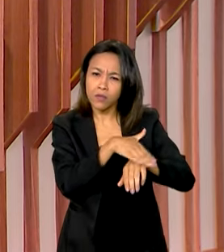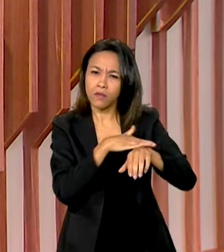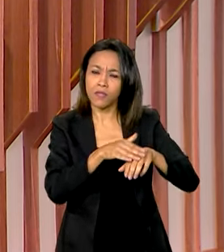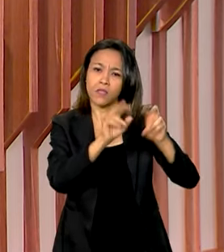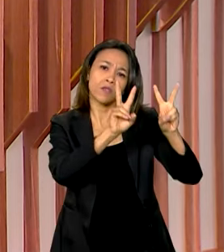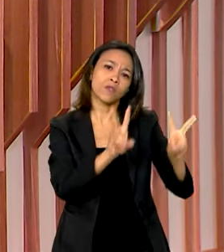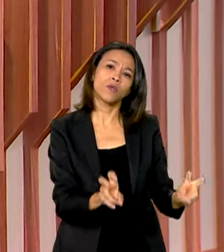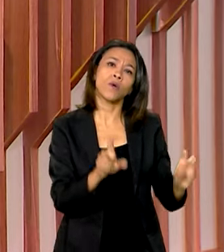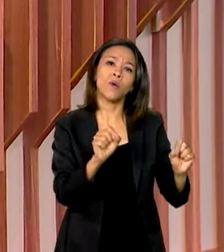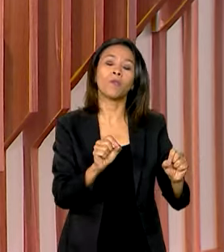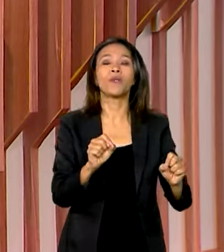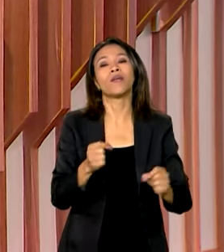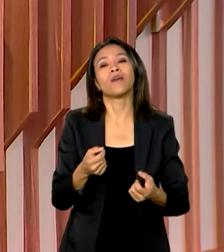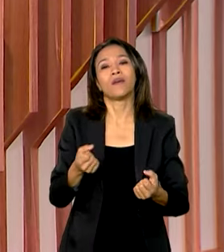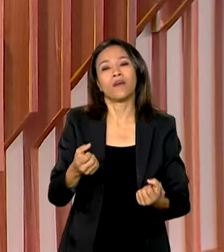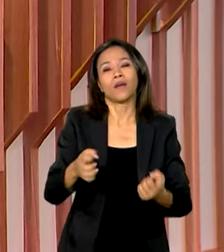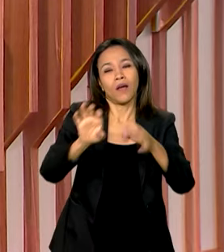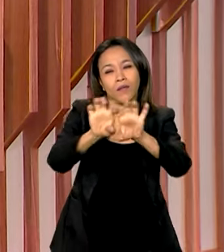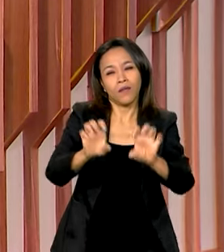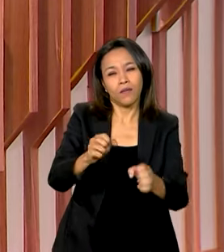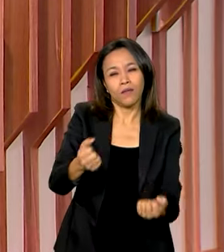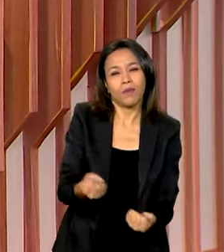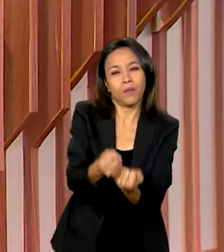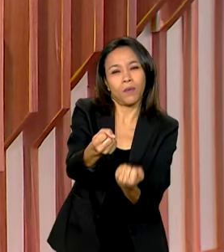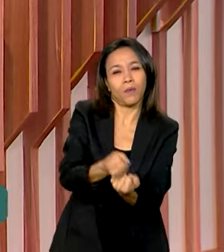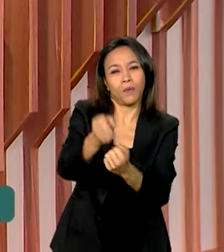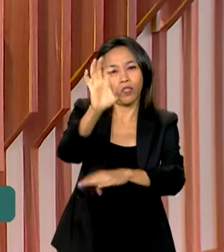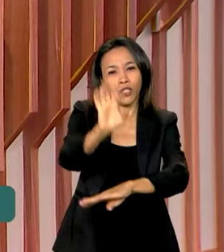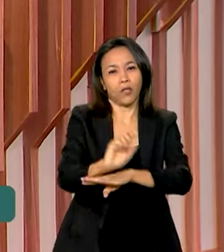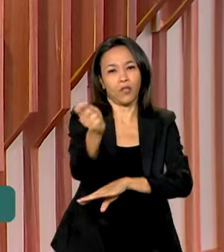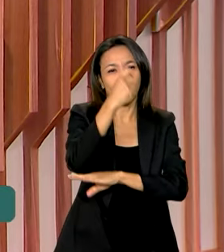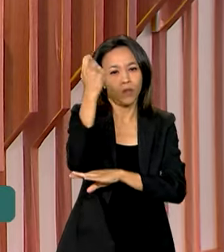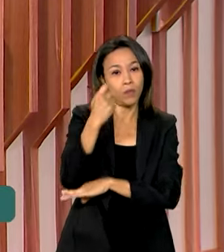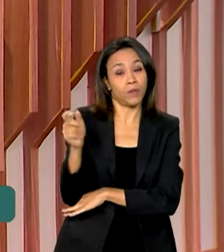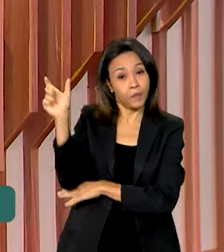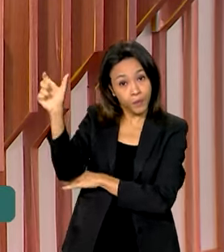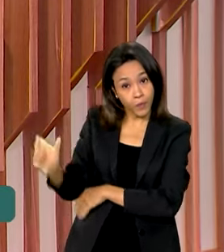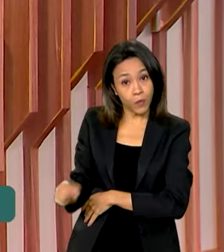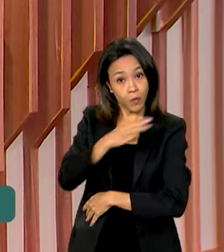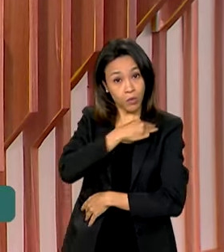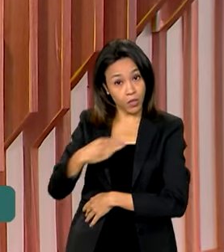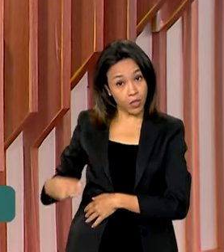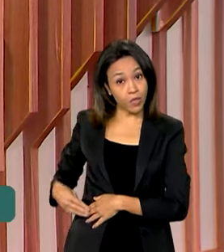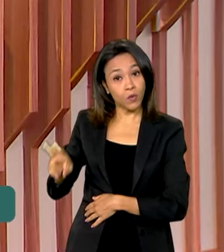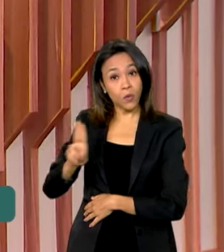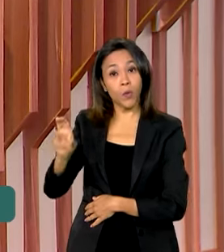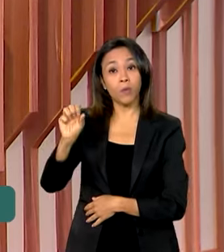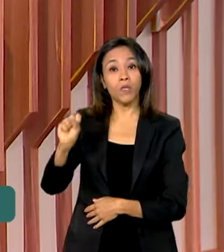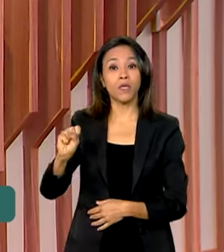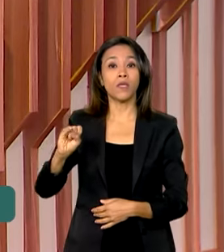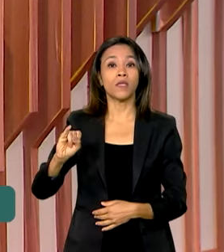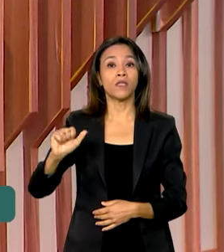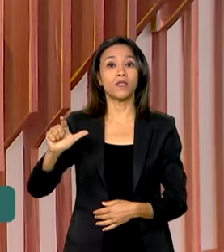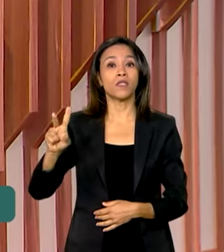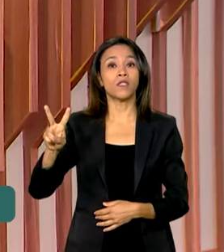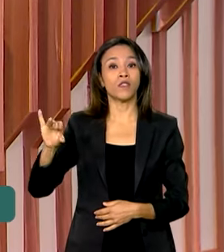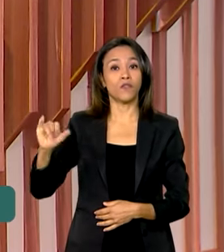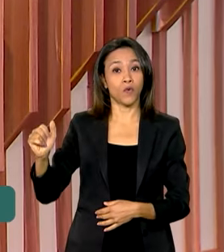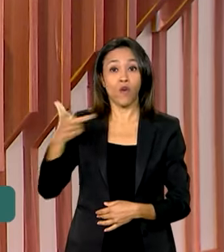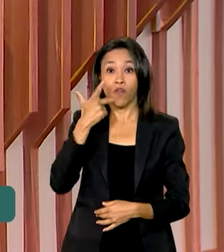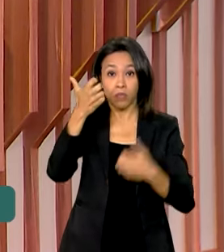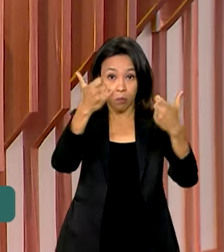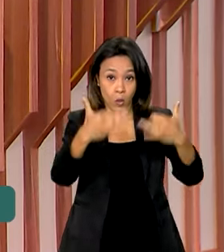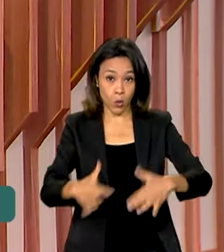reconstrução do Rio Grande do Sul. O ministro de Portos e Aeroportos, Silvio Costa Filho, falou que as operações do aeroporto